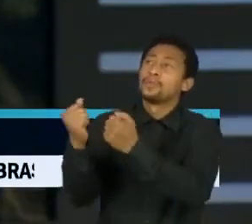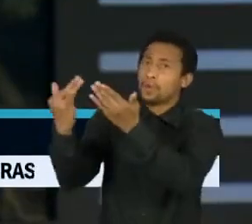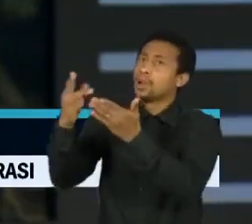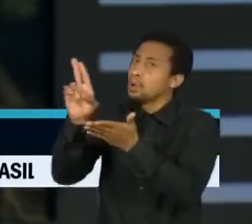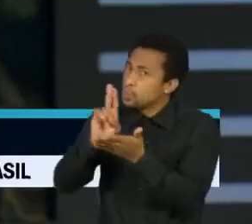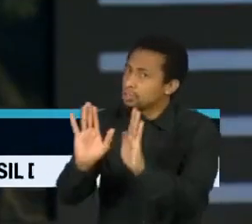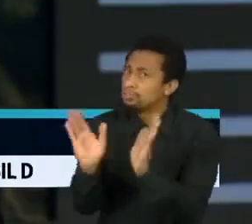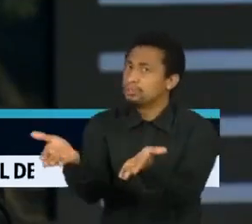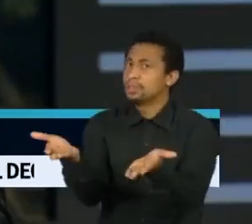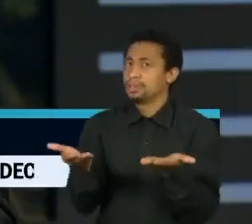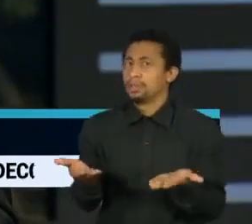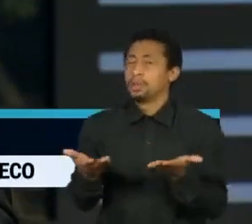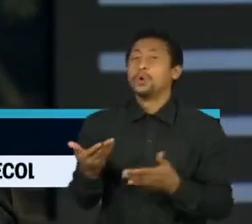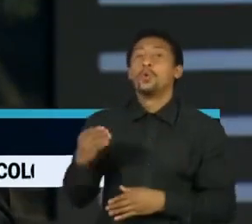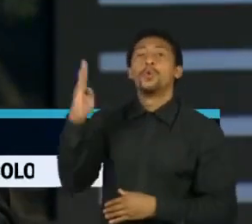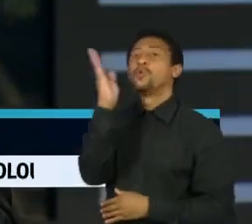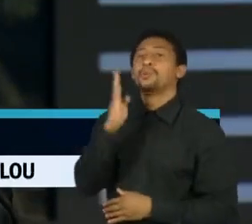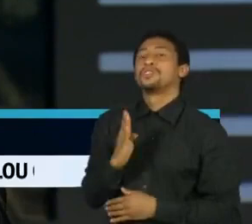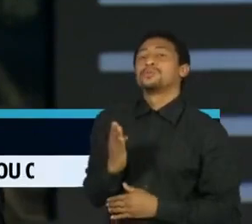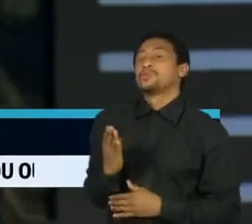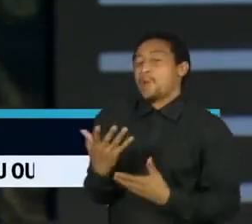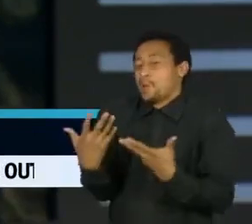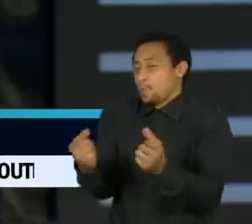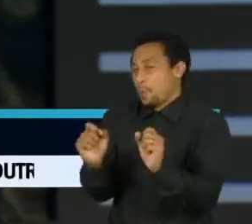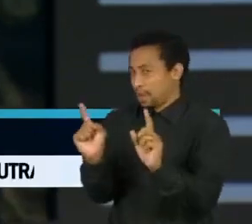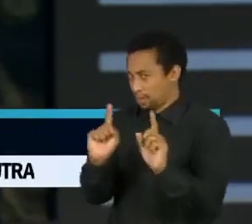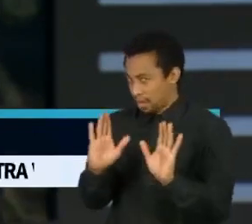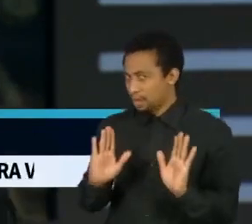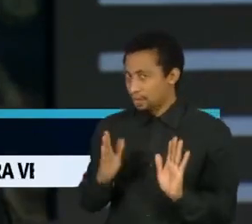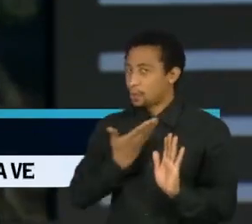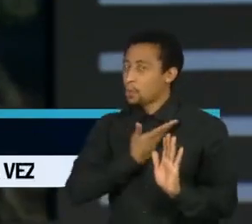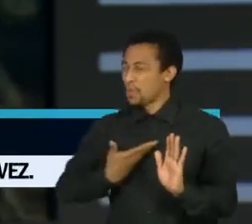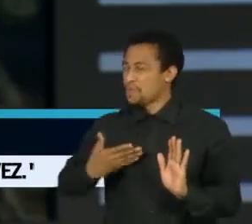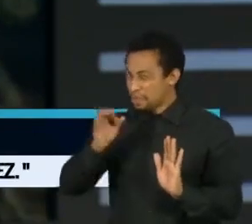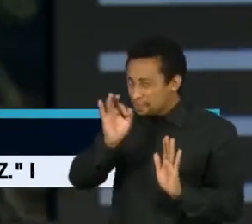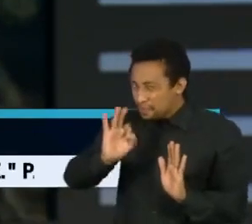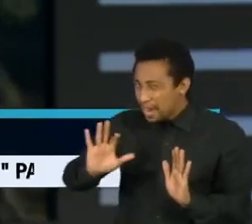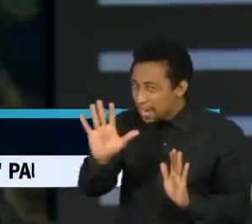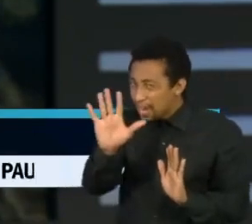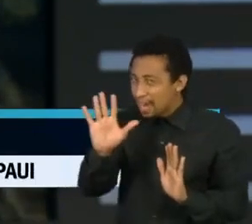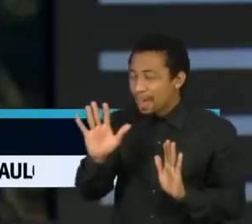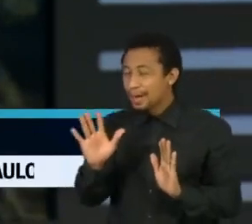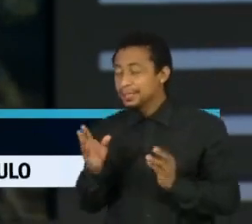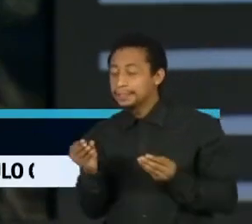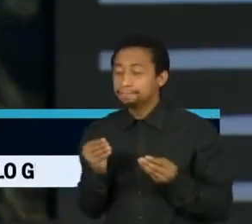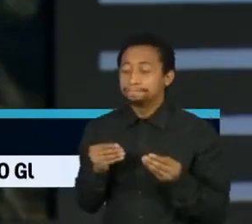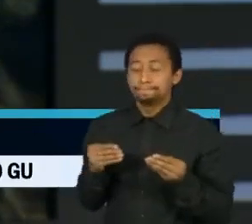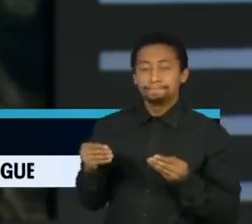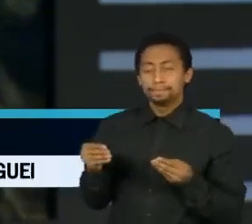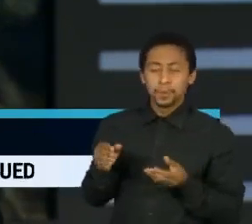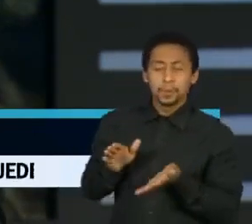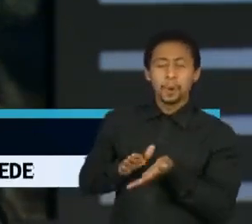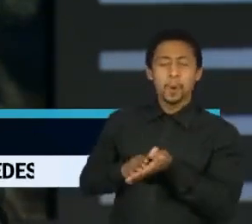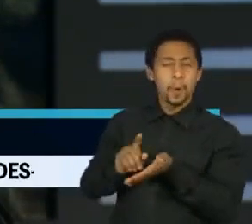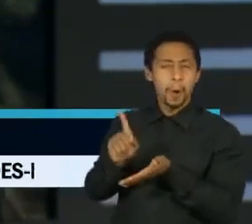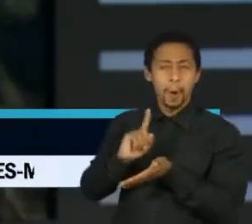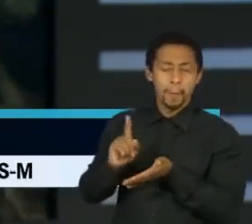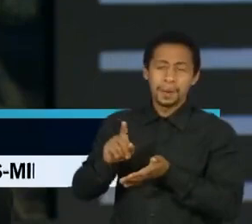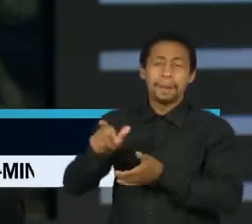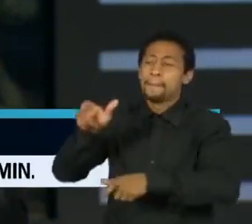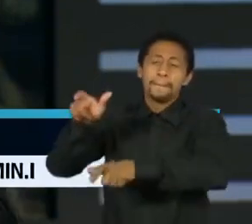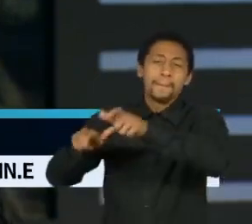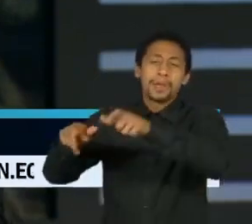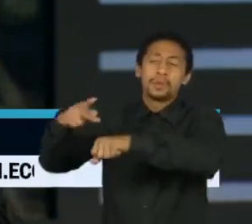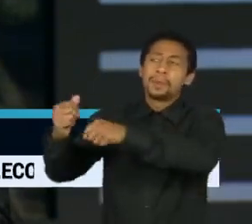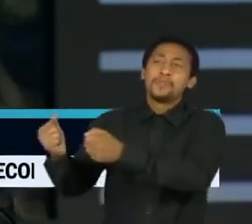O Brasil não adota isso de forma sistemática, o governo federal não faz uma cobrança, por exemplo, para que viajantes estrangeiros